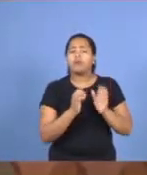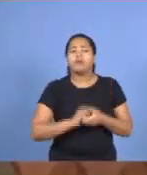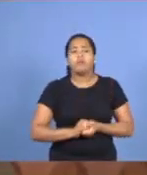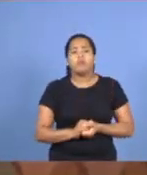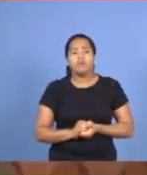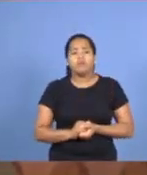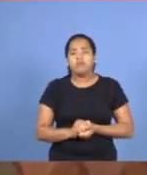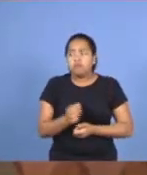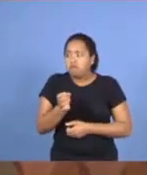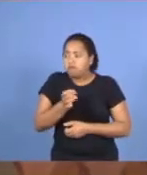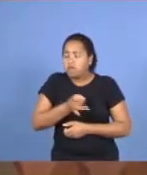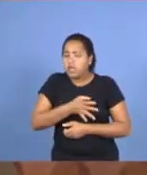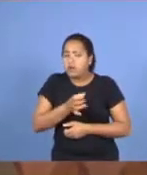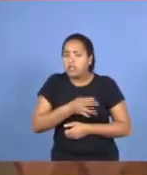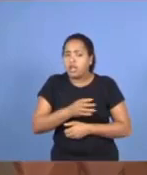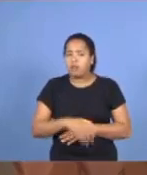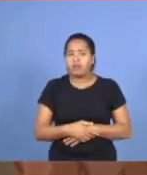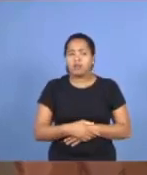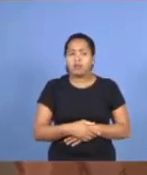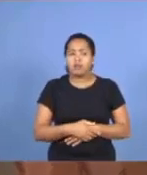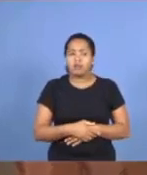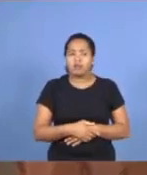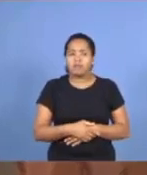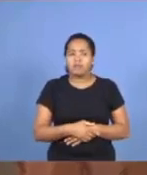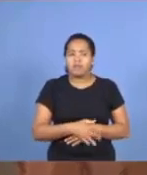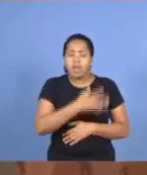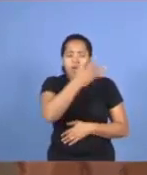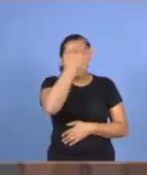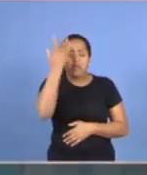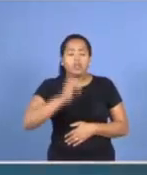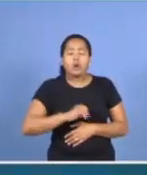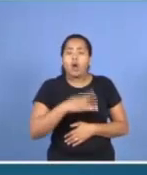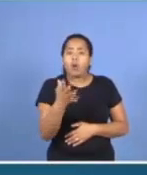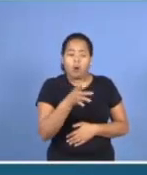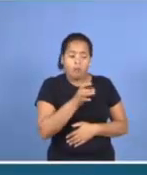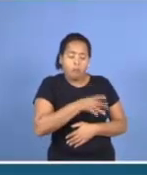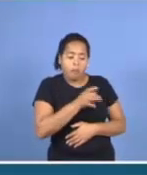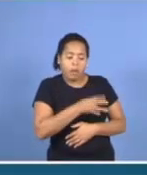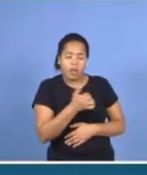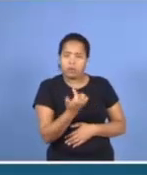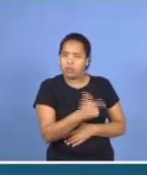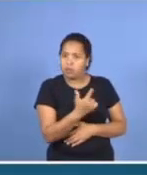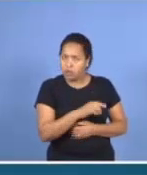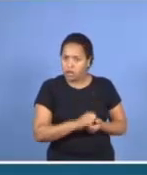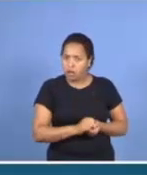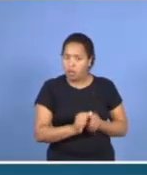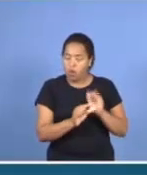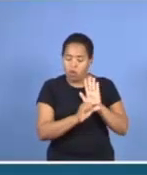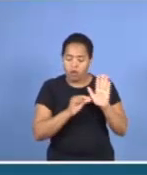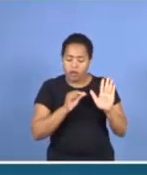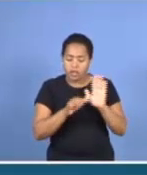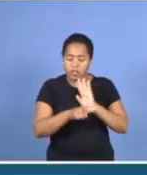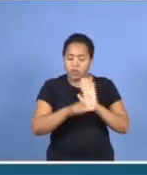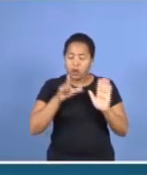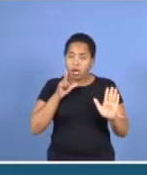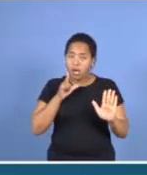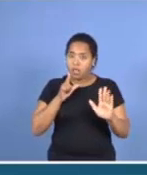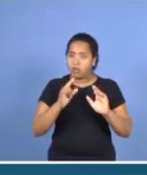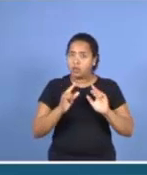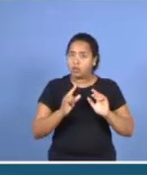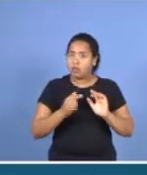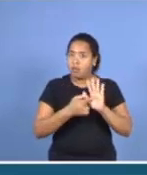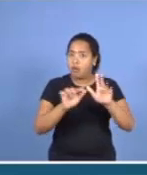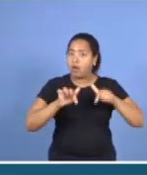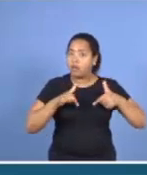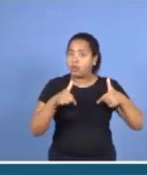temais, quem são esses, a quem não devemos temer, os versos anteriores, falam, isso, da ação deles,